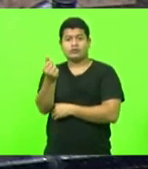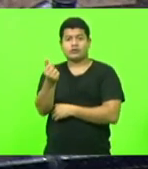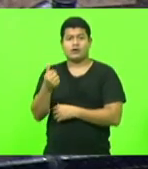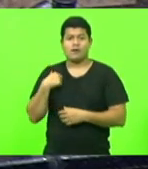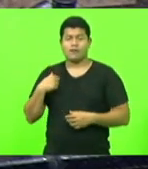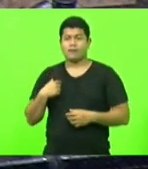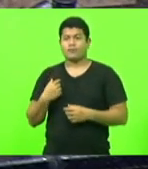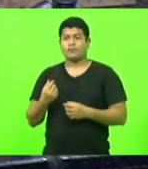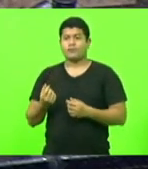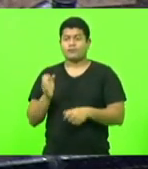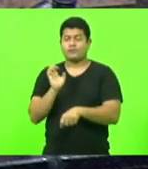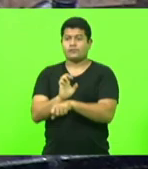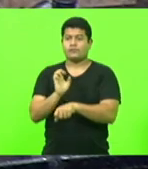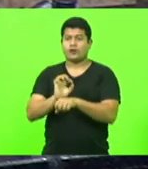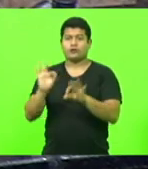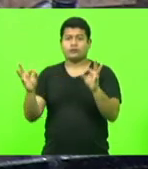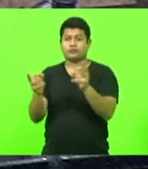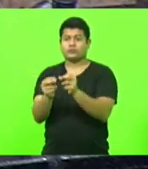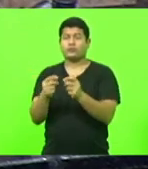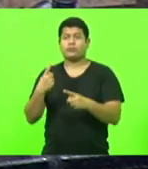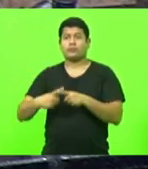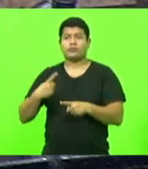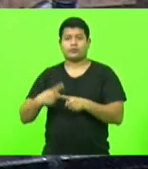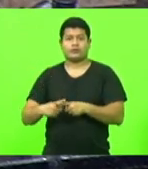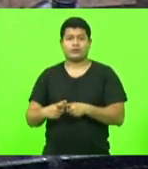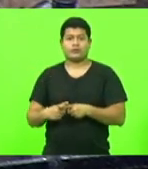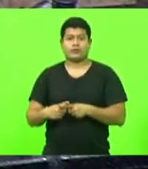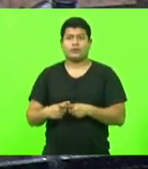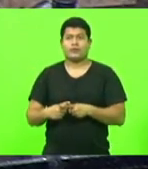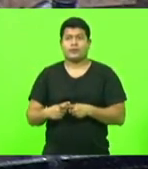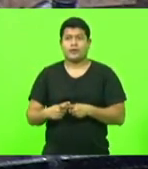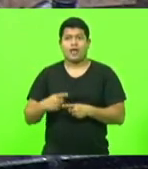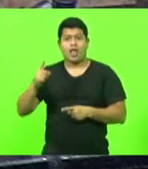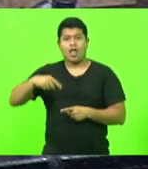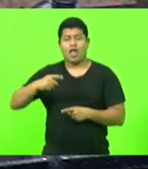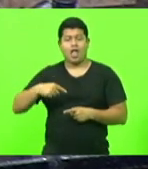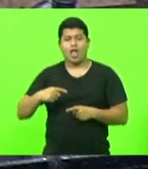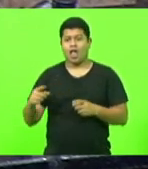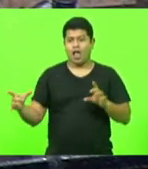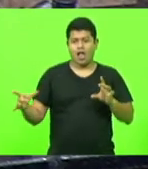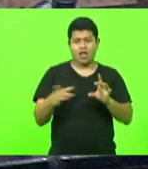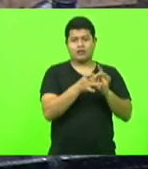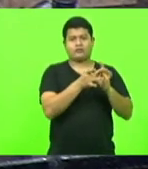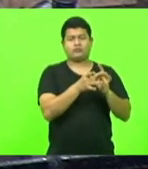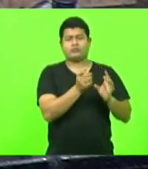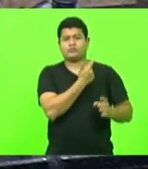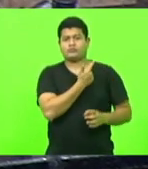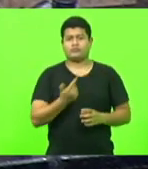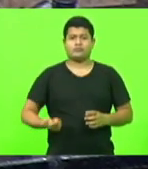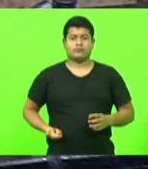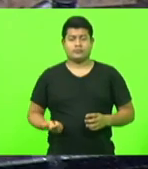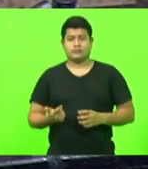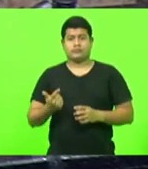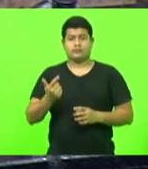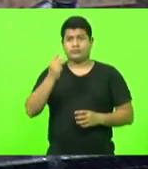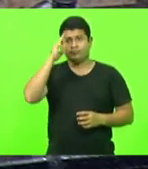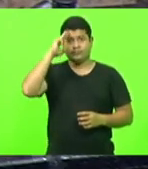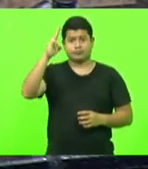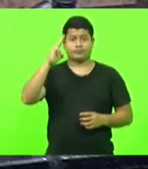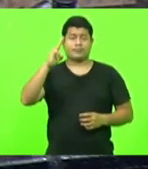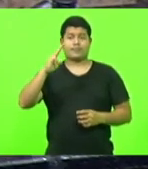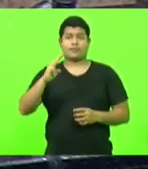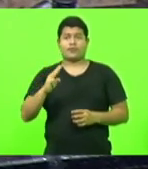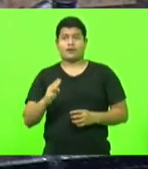Estado, porque agora são bases e comprometidos com o governo pelas coisas